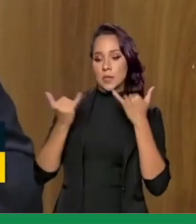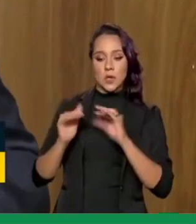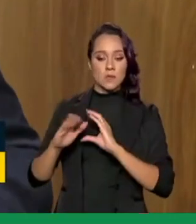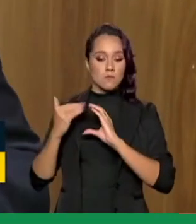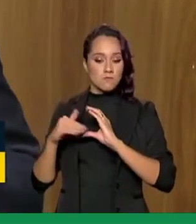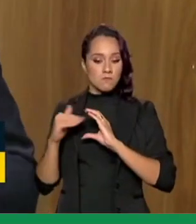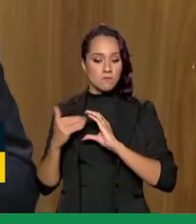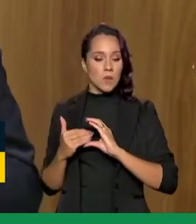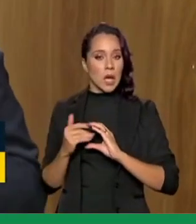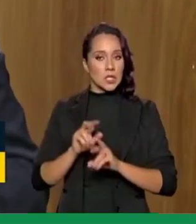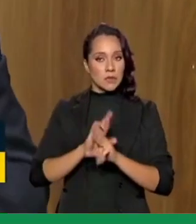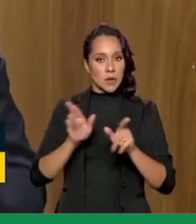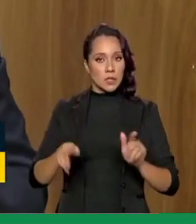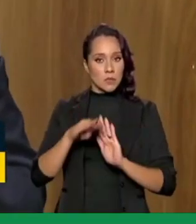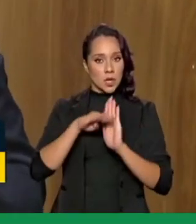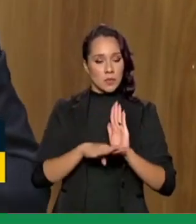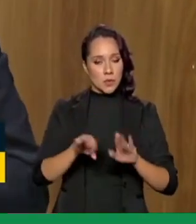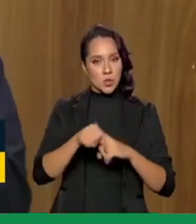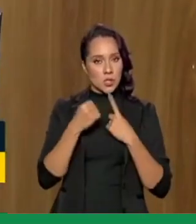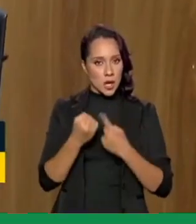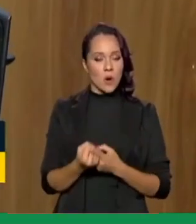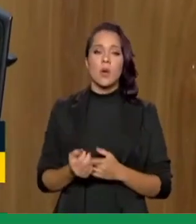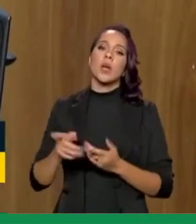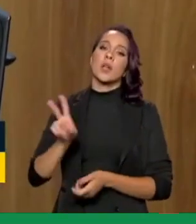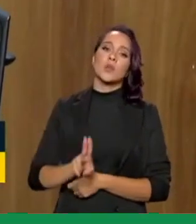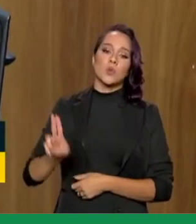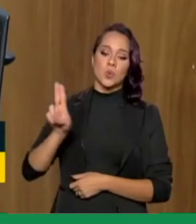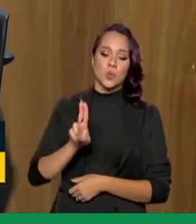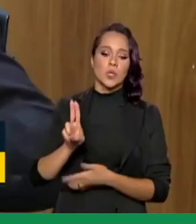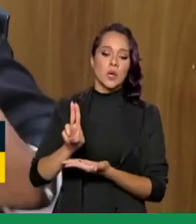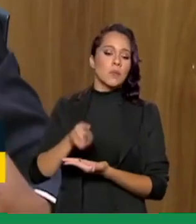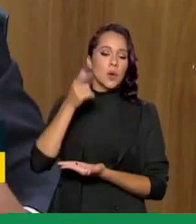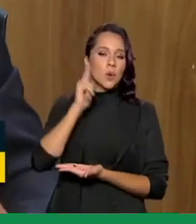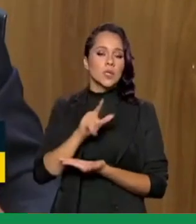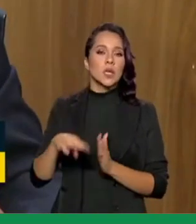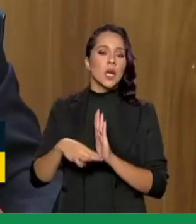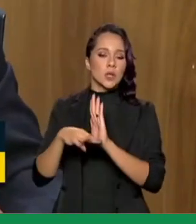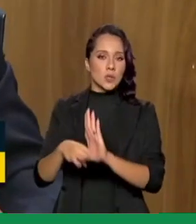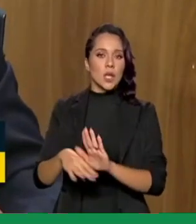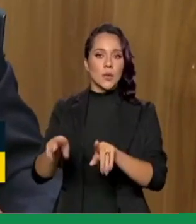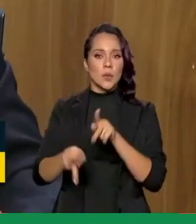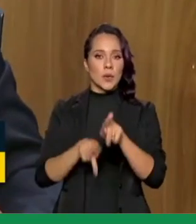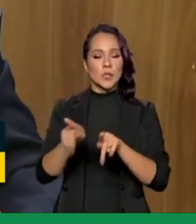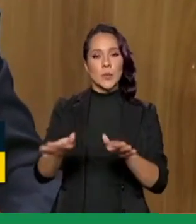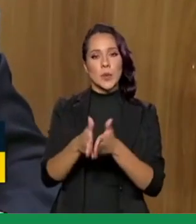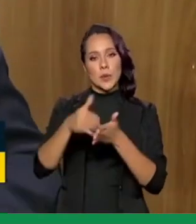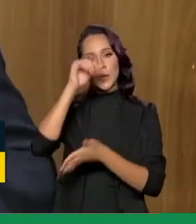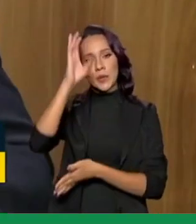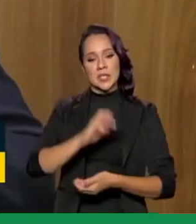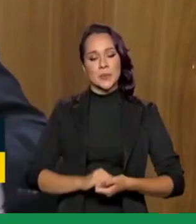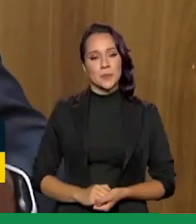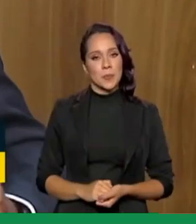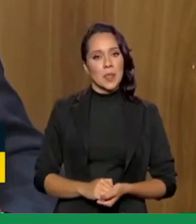a partir dali vários programas sociais eles utilizam para poder beneficiar a população carente no nosso país